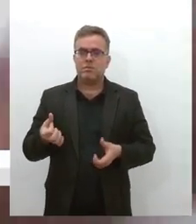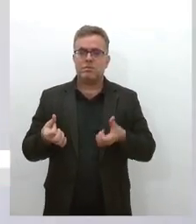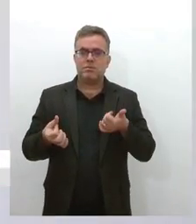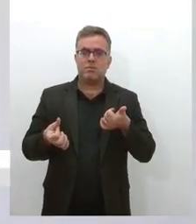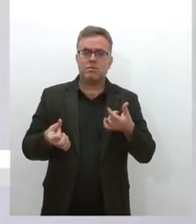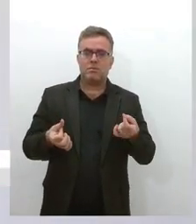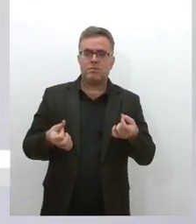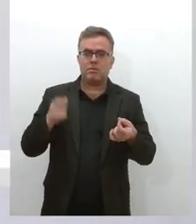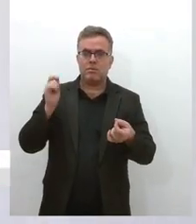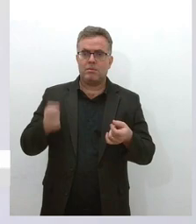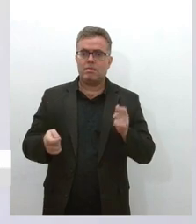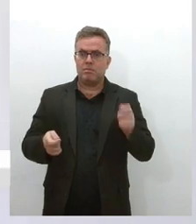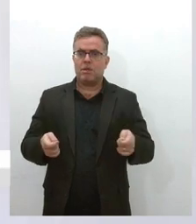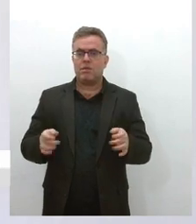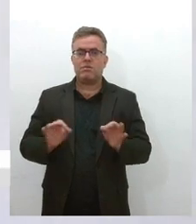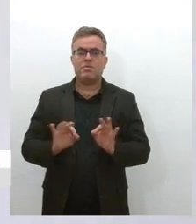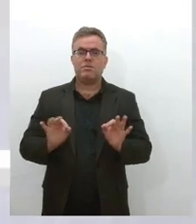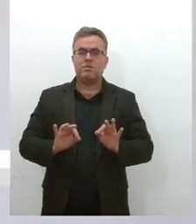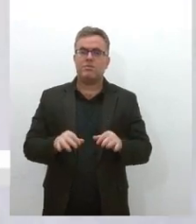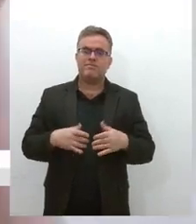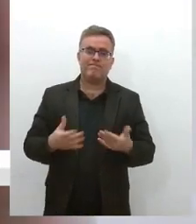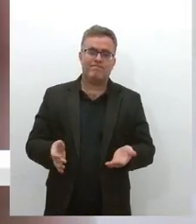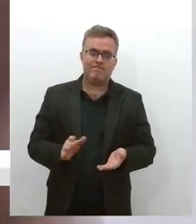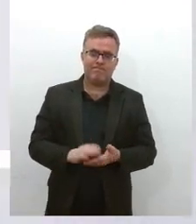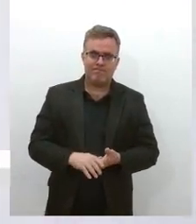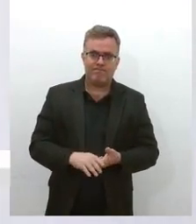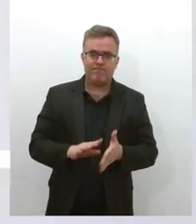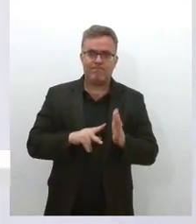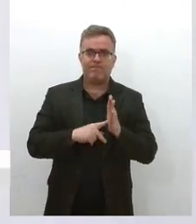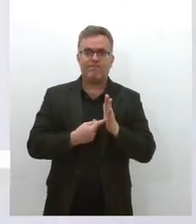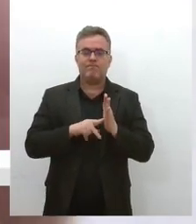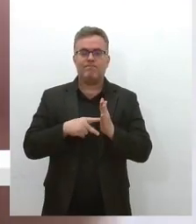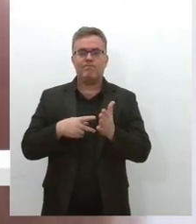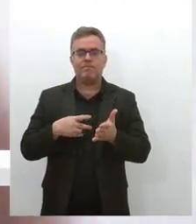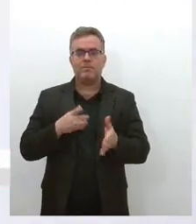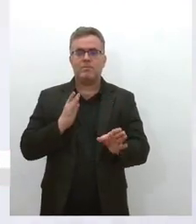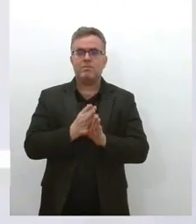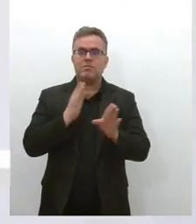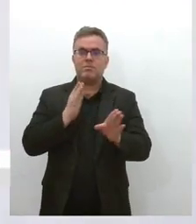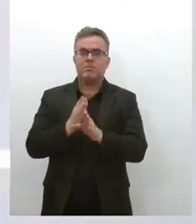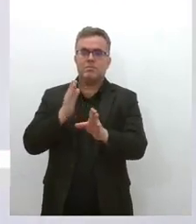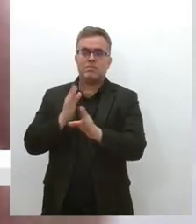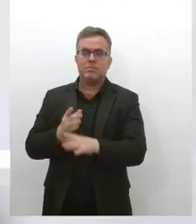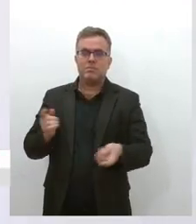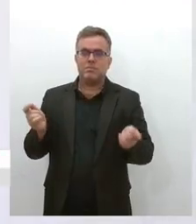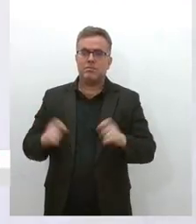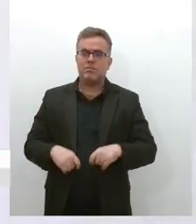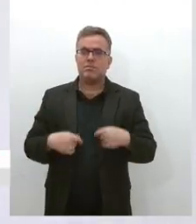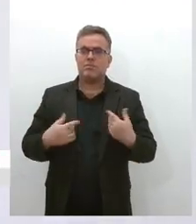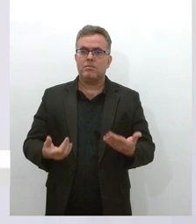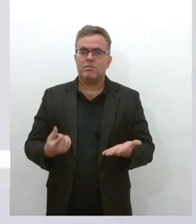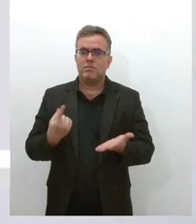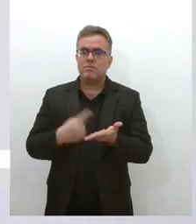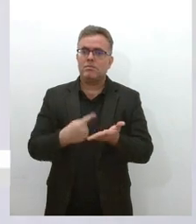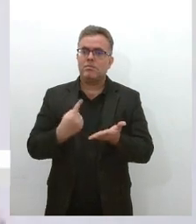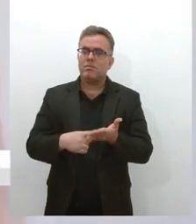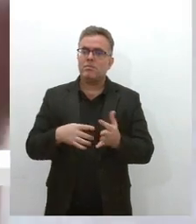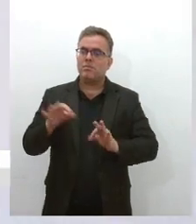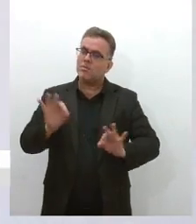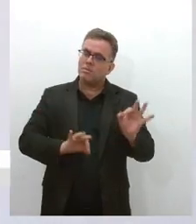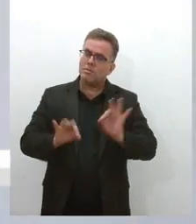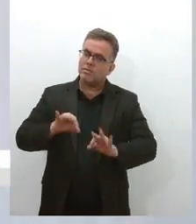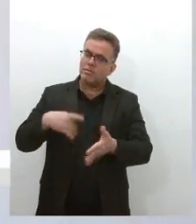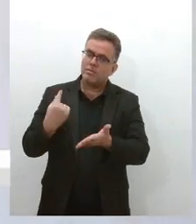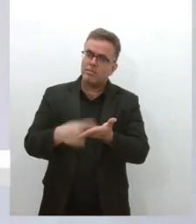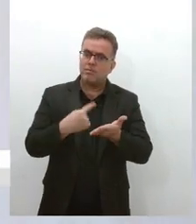pagar o piso, então, assim, e o sindicato, ele vai identificando essas possibilidades e vai criando mecanismos, né, em